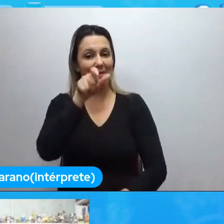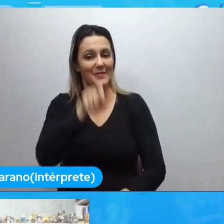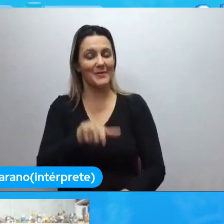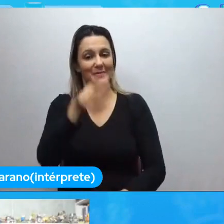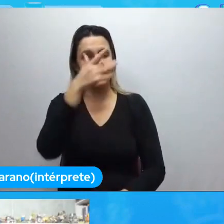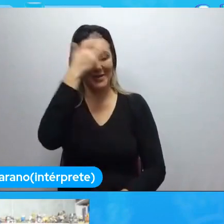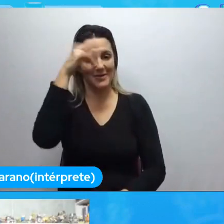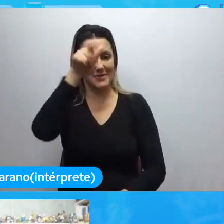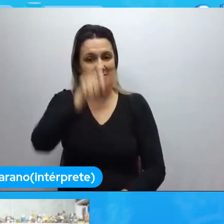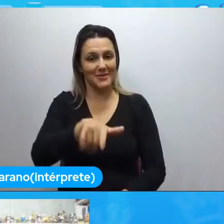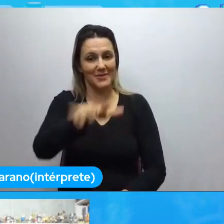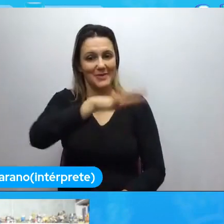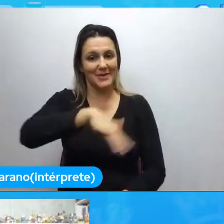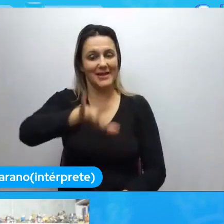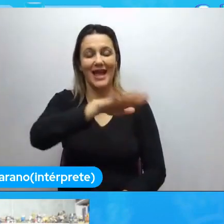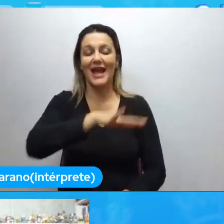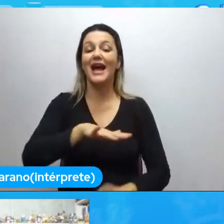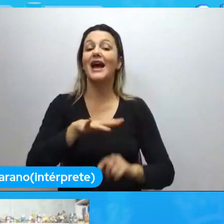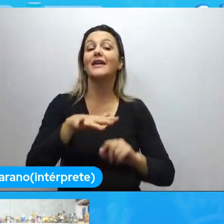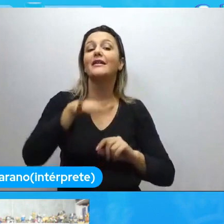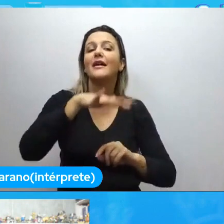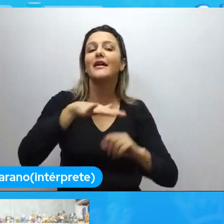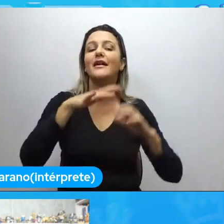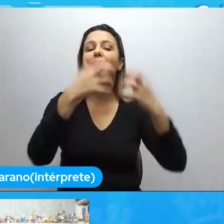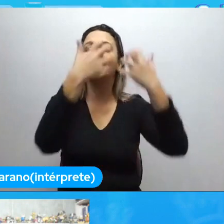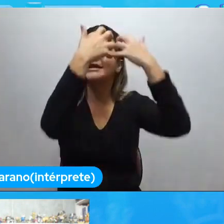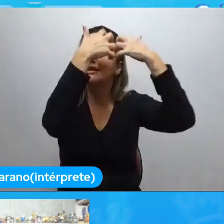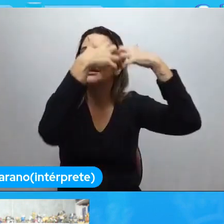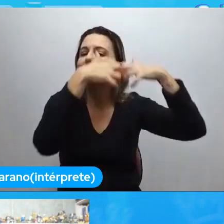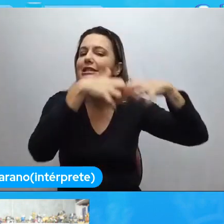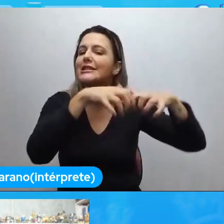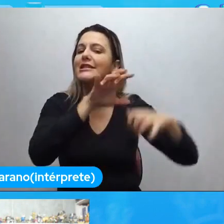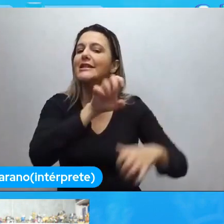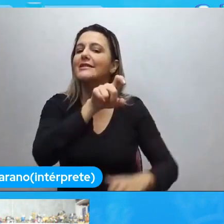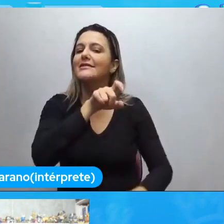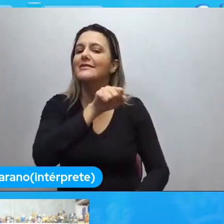dois pés em humanas. Boa noite, Anne!